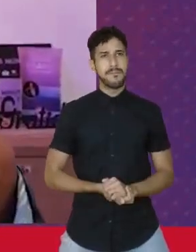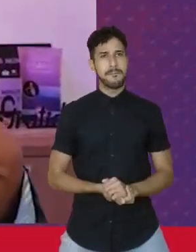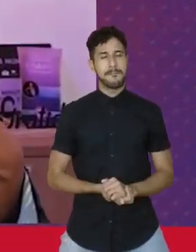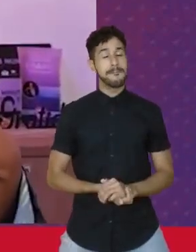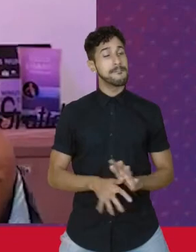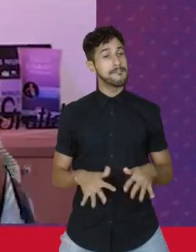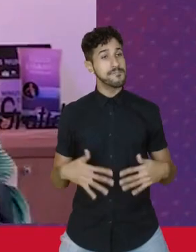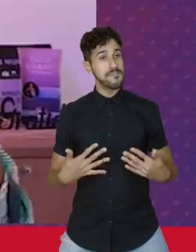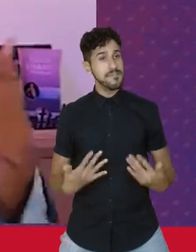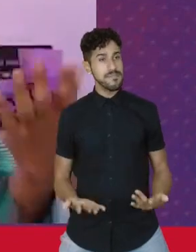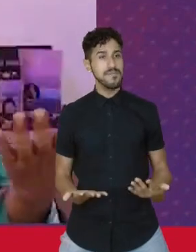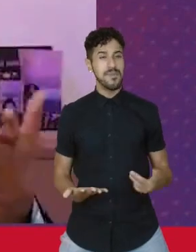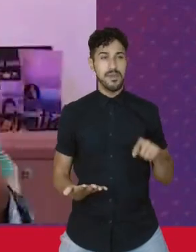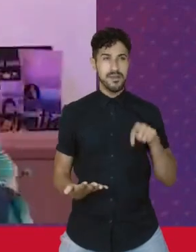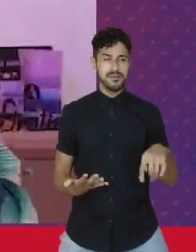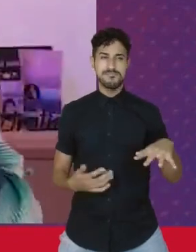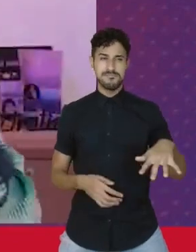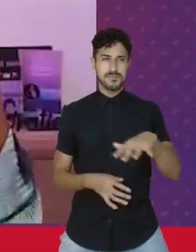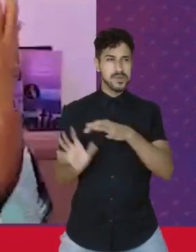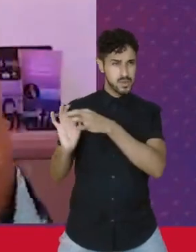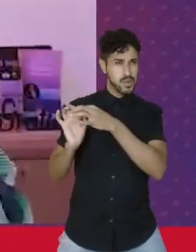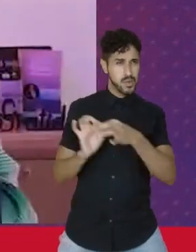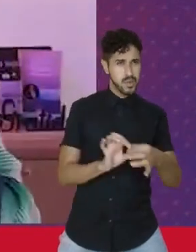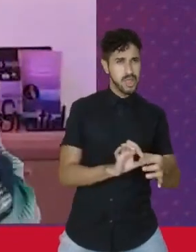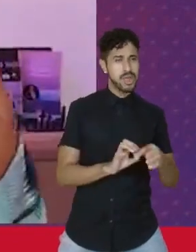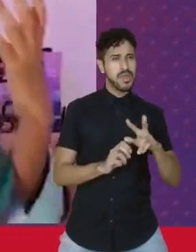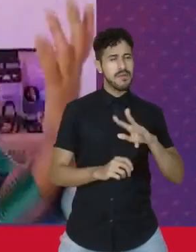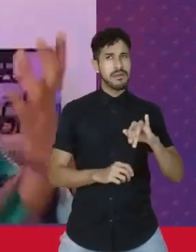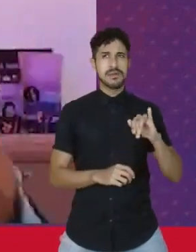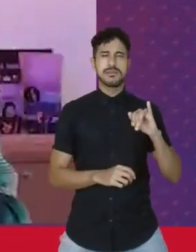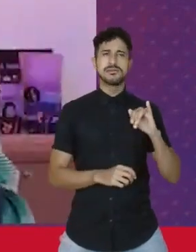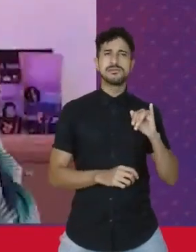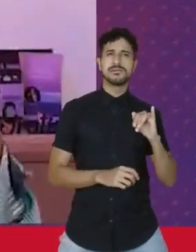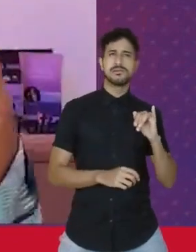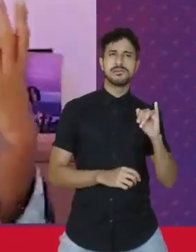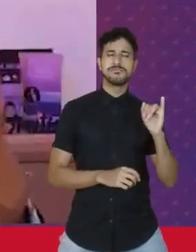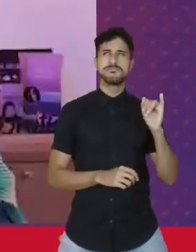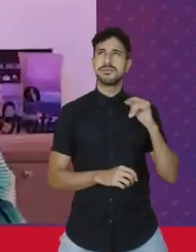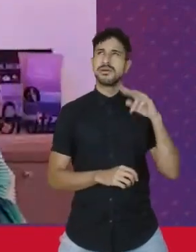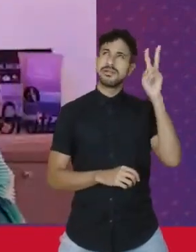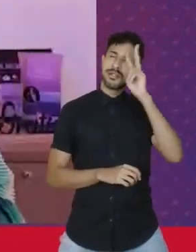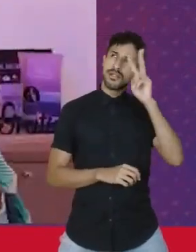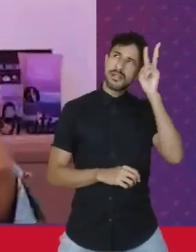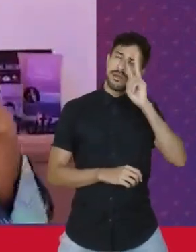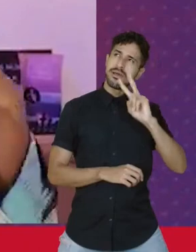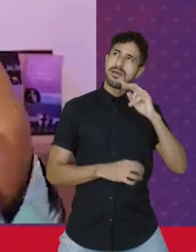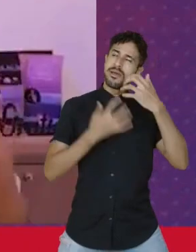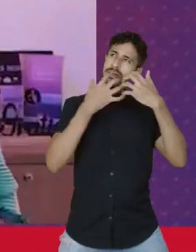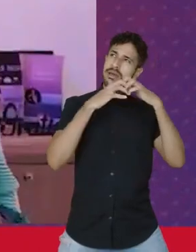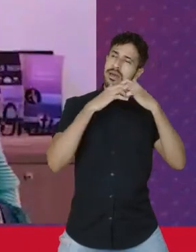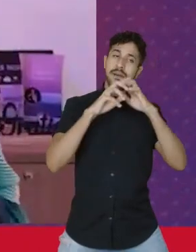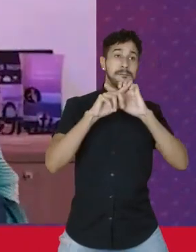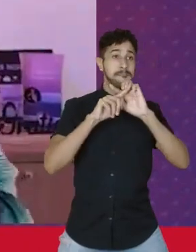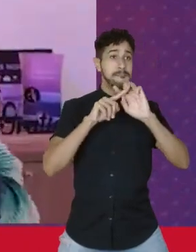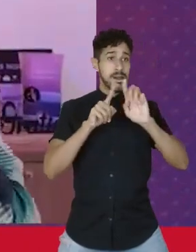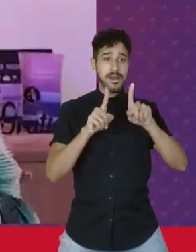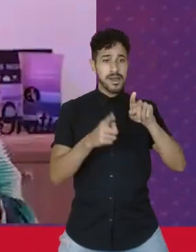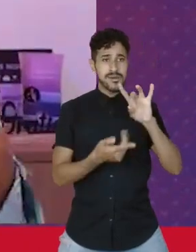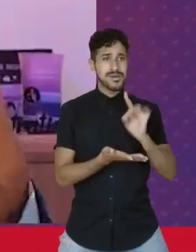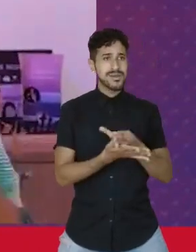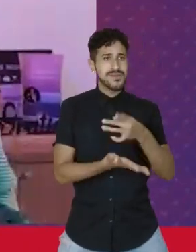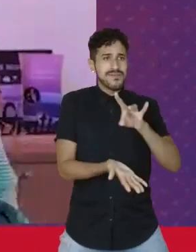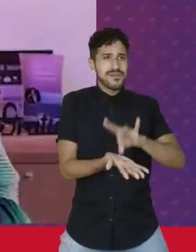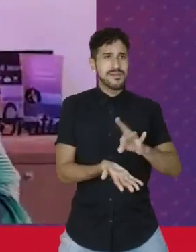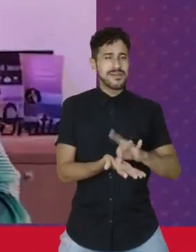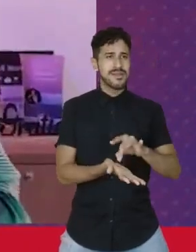Então, esses cenários que vão passando assim, como um filme na nossa cabeça, mas que são uma realidade, a